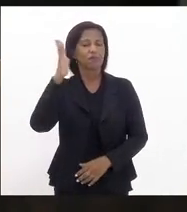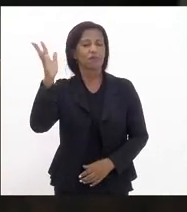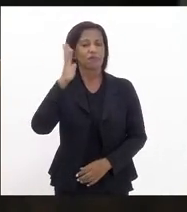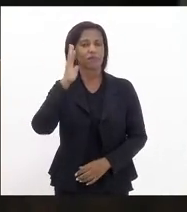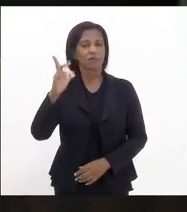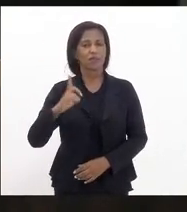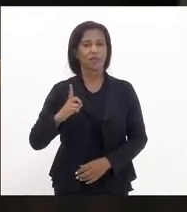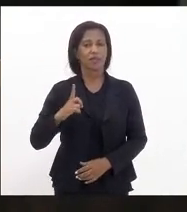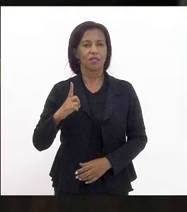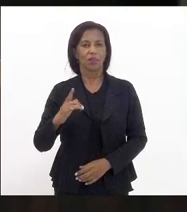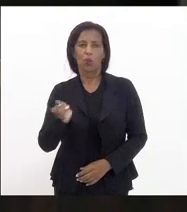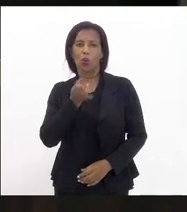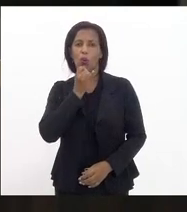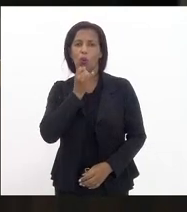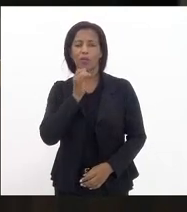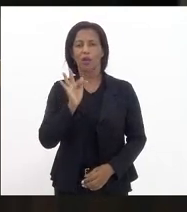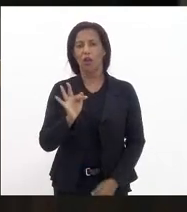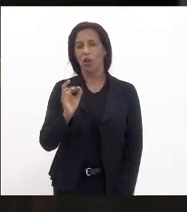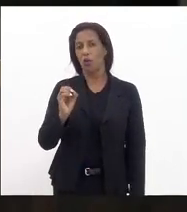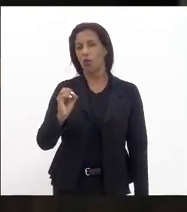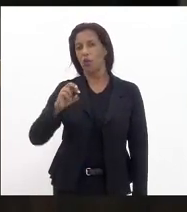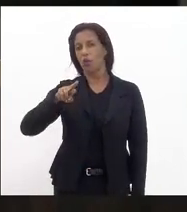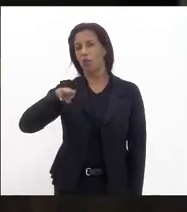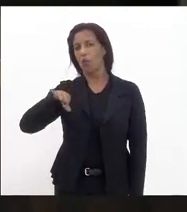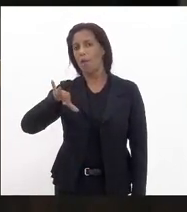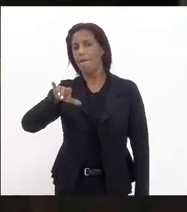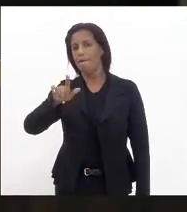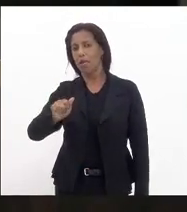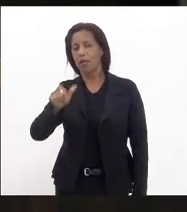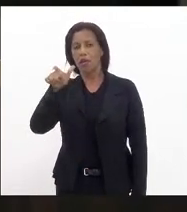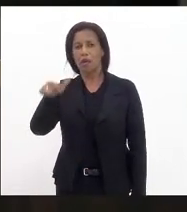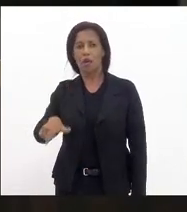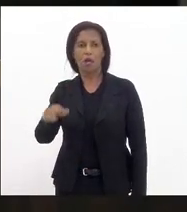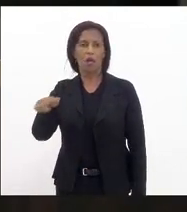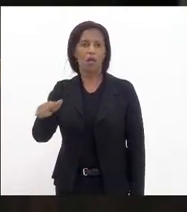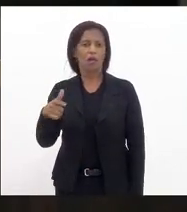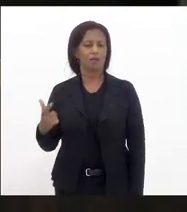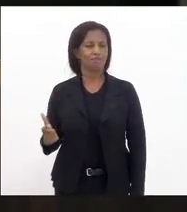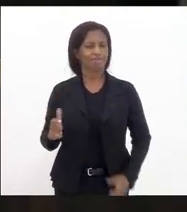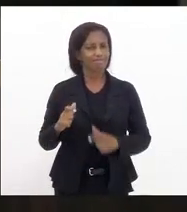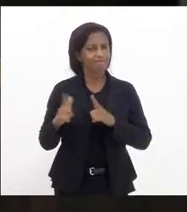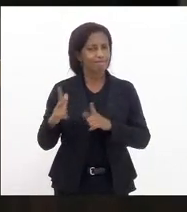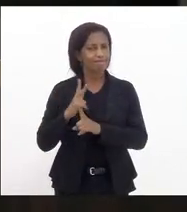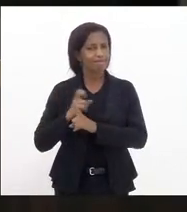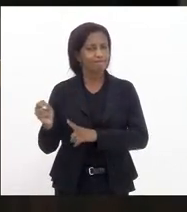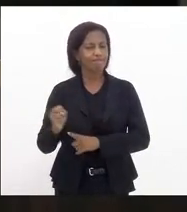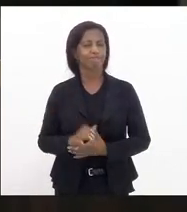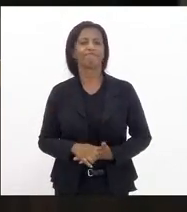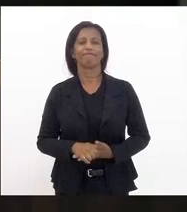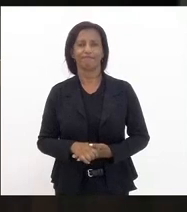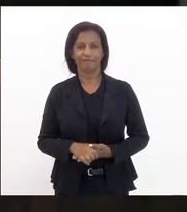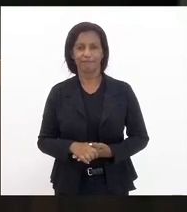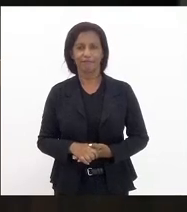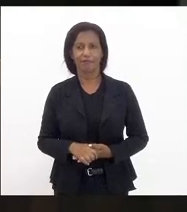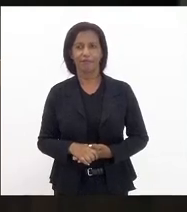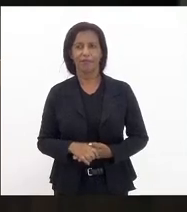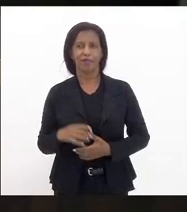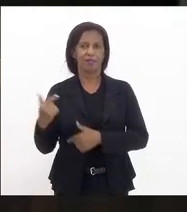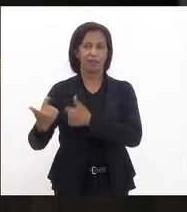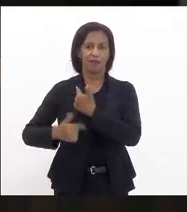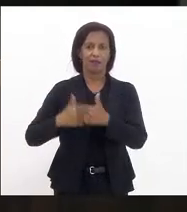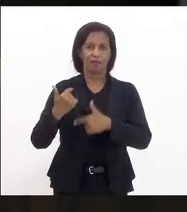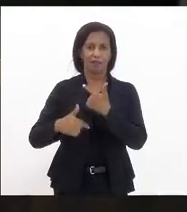e tendo como exemplo aí a formiga essa essa grande guerreira pequena guerreira que vem